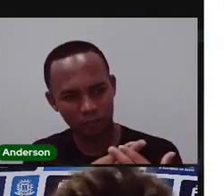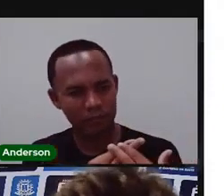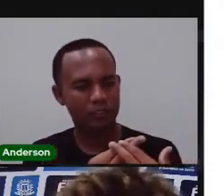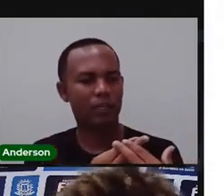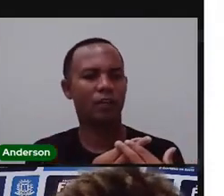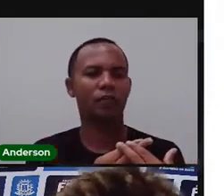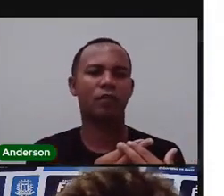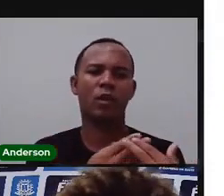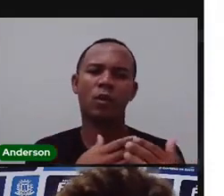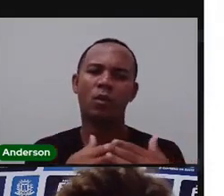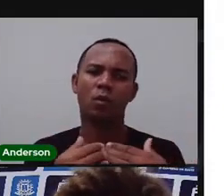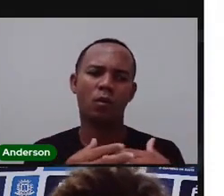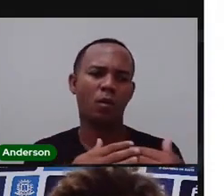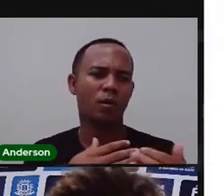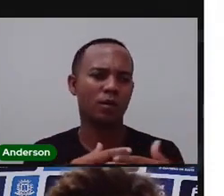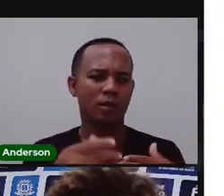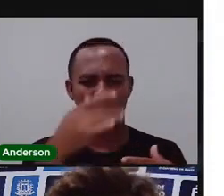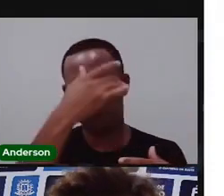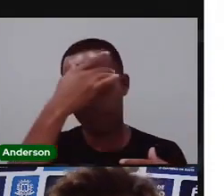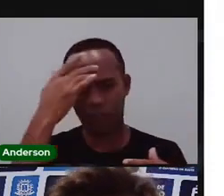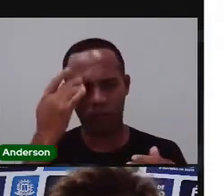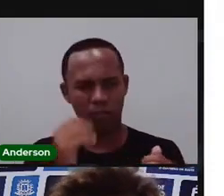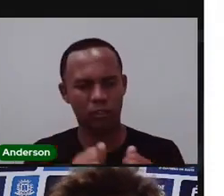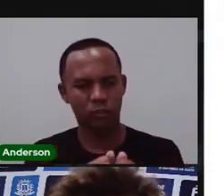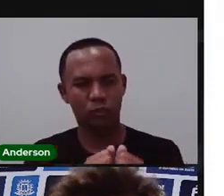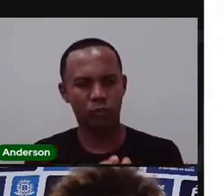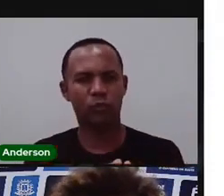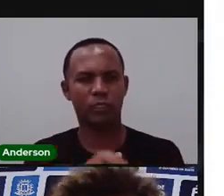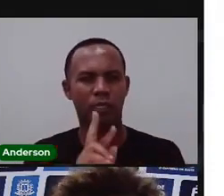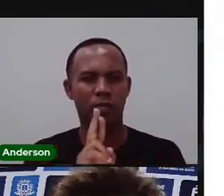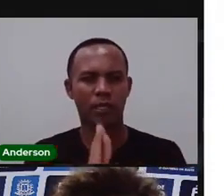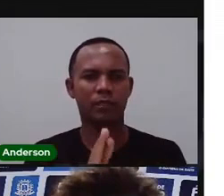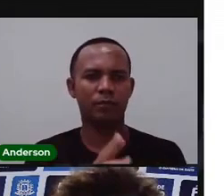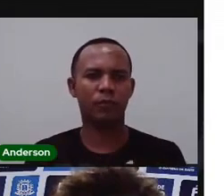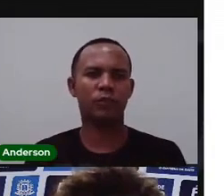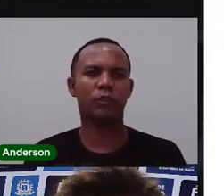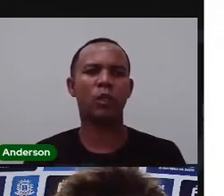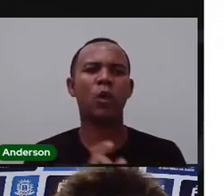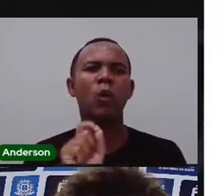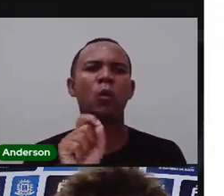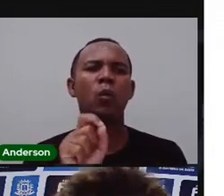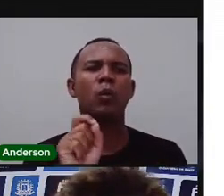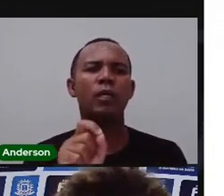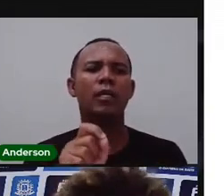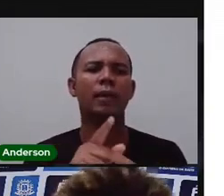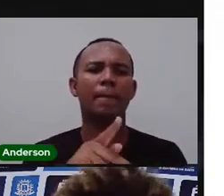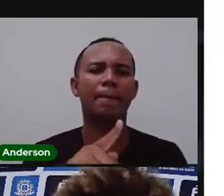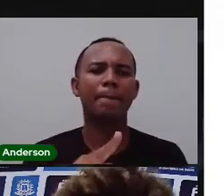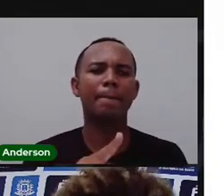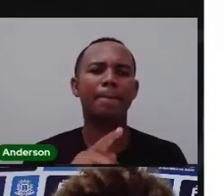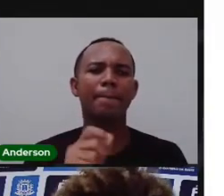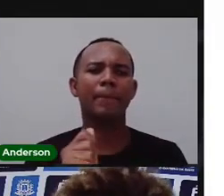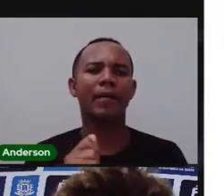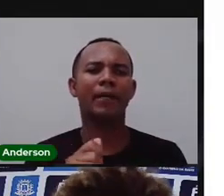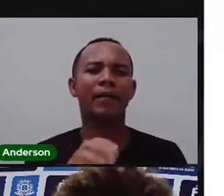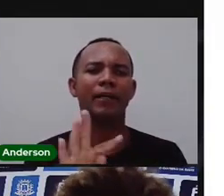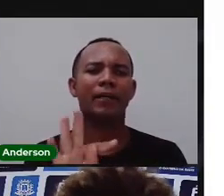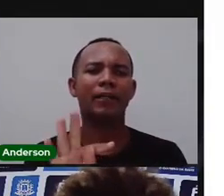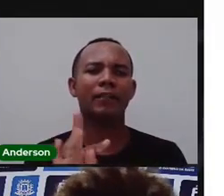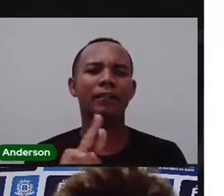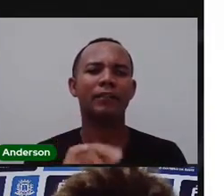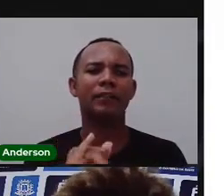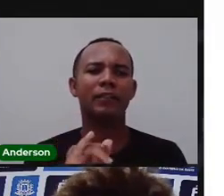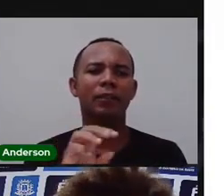com o priminho que mora aí com você e responda. O que é patrimônio cultural? A Pró deu